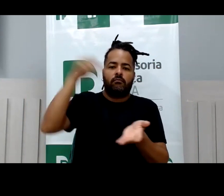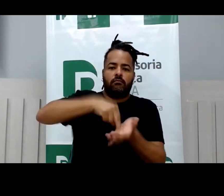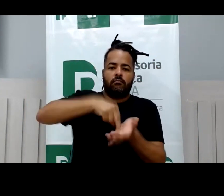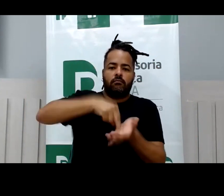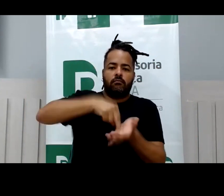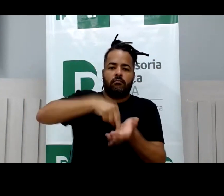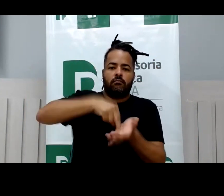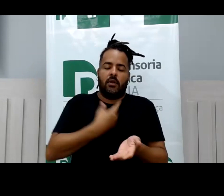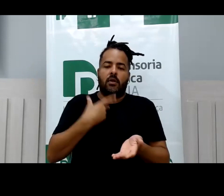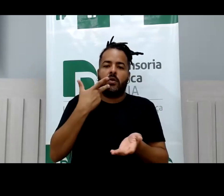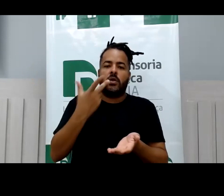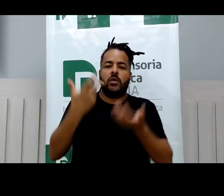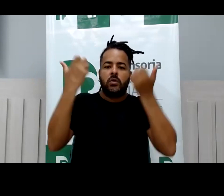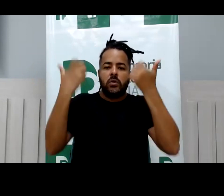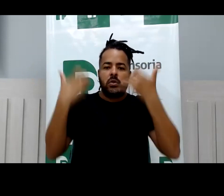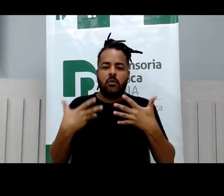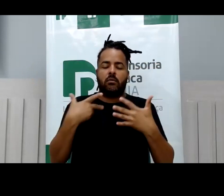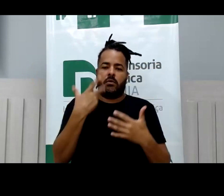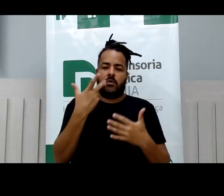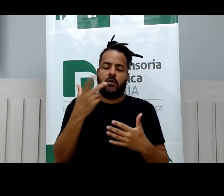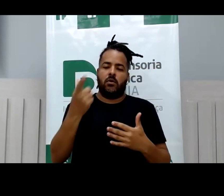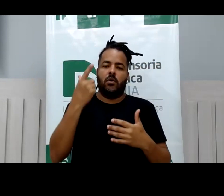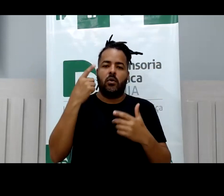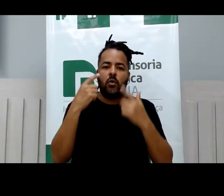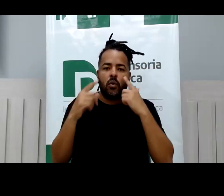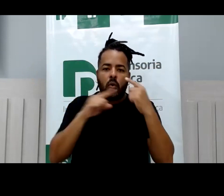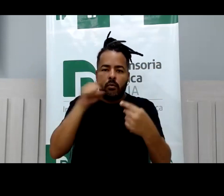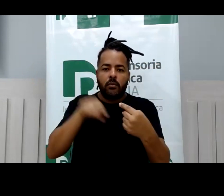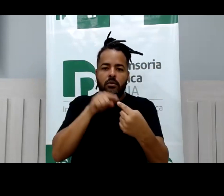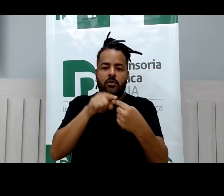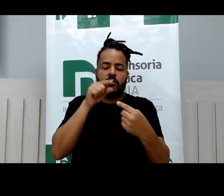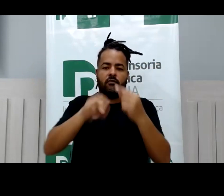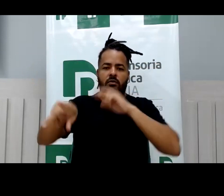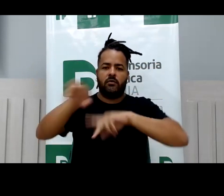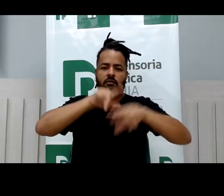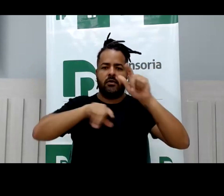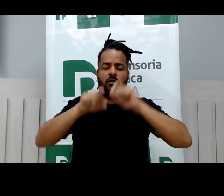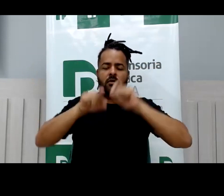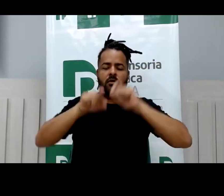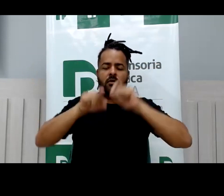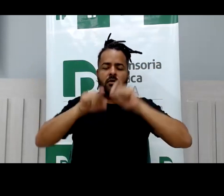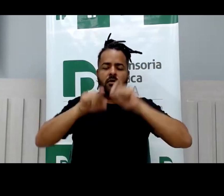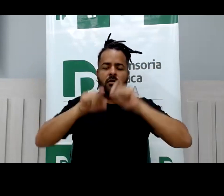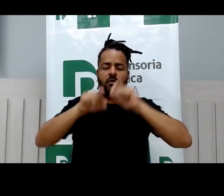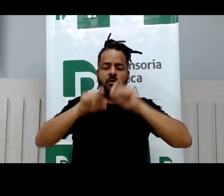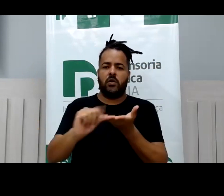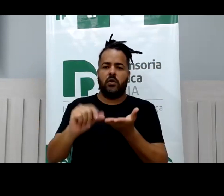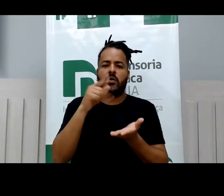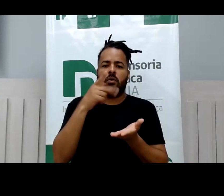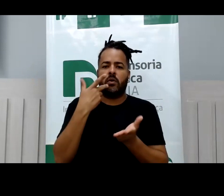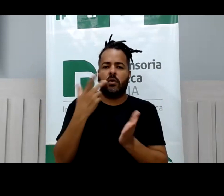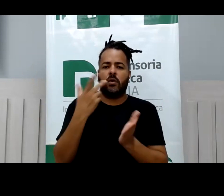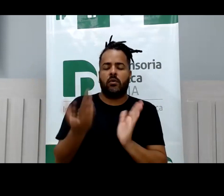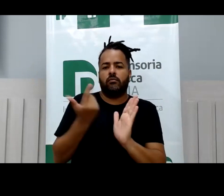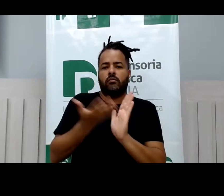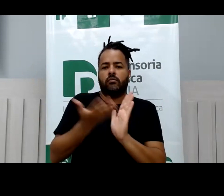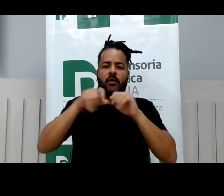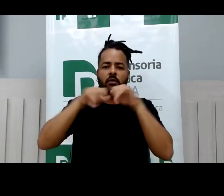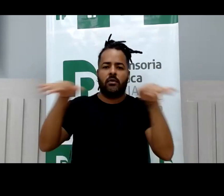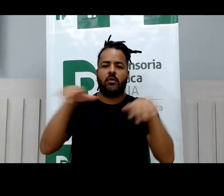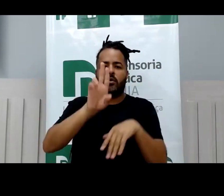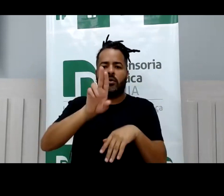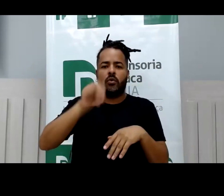vocês vão me ouvir hoje e vão poder ouvi-la também com pontos de vista diferentes. E eu estou com um artigo para ser publicado em um livro que vai sair pela Lumen Júris